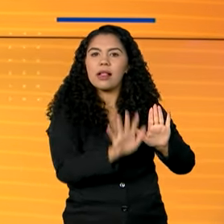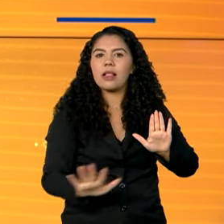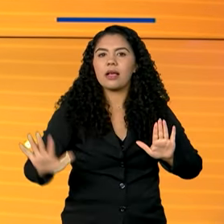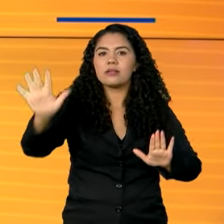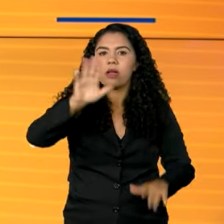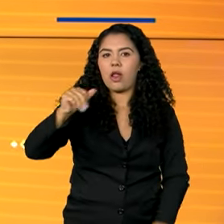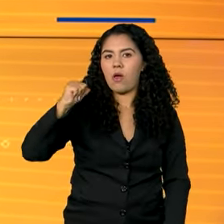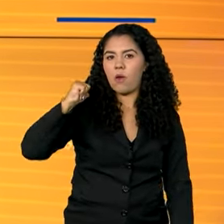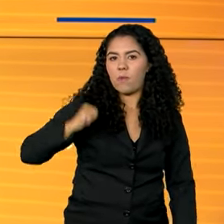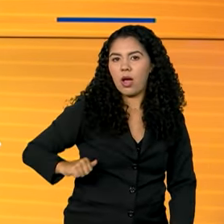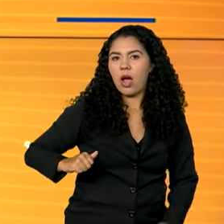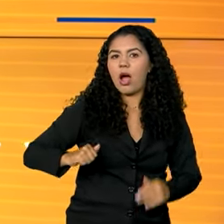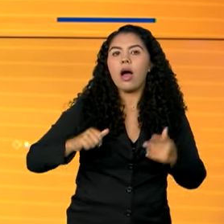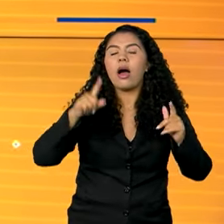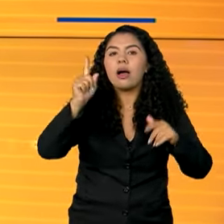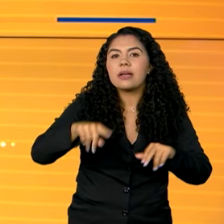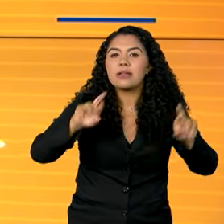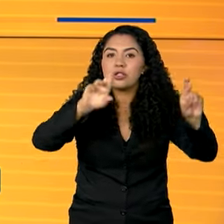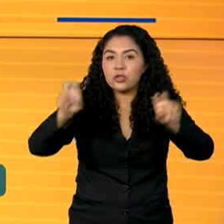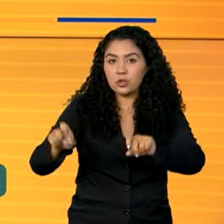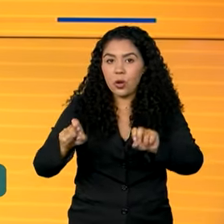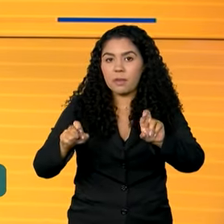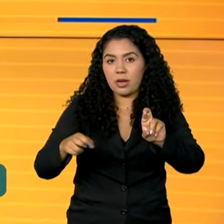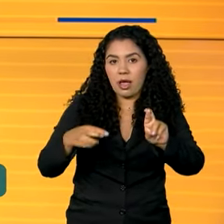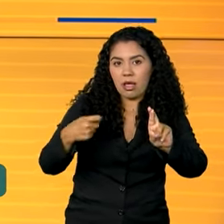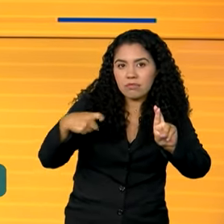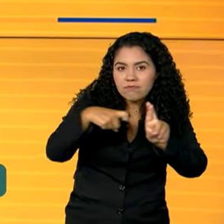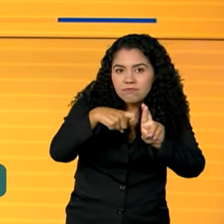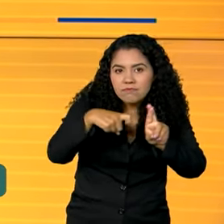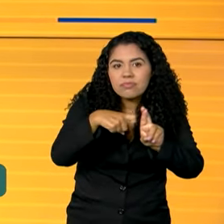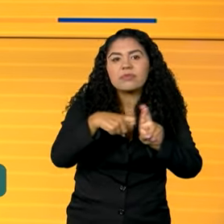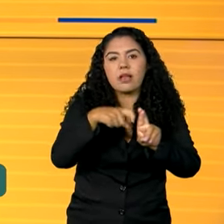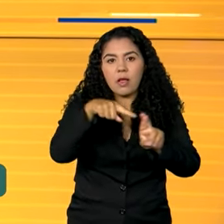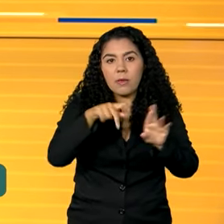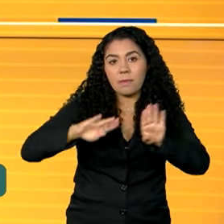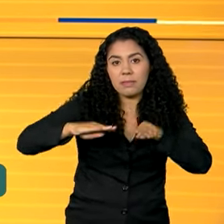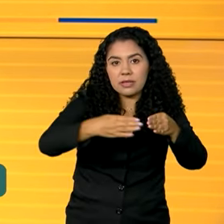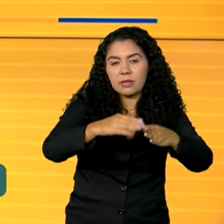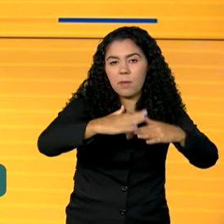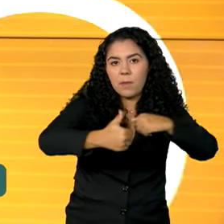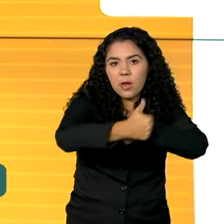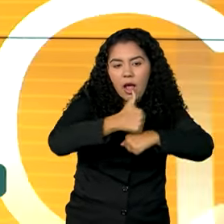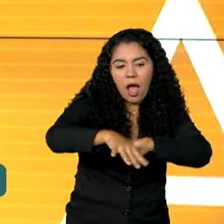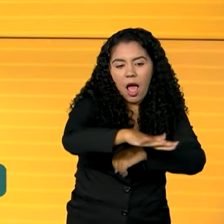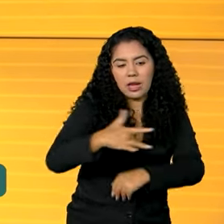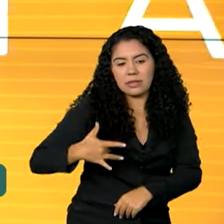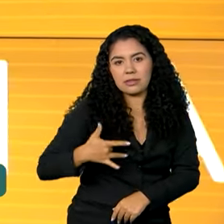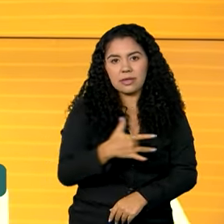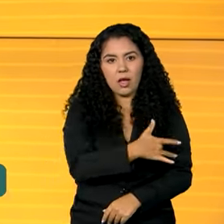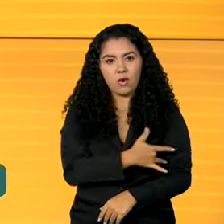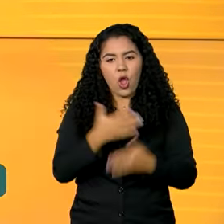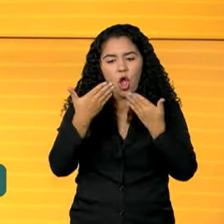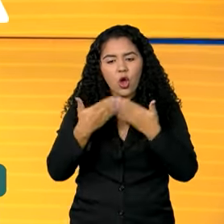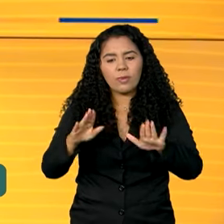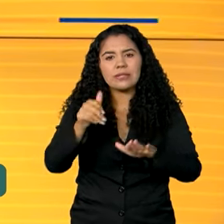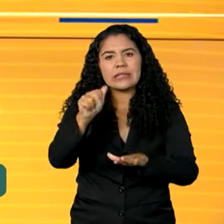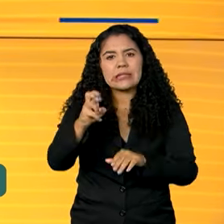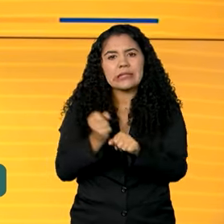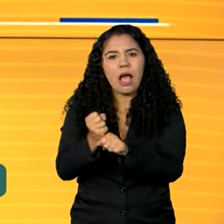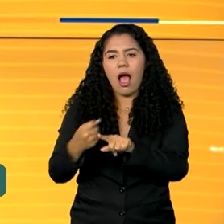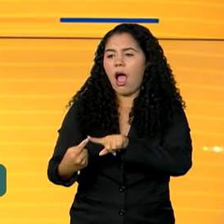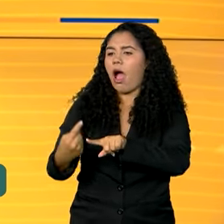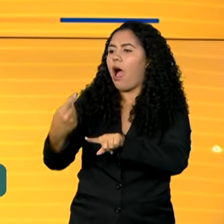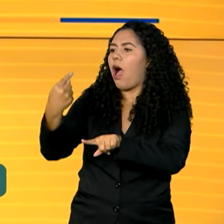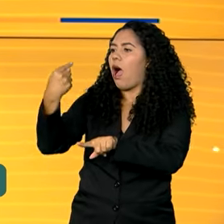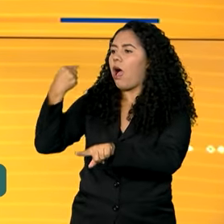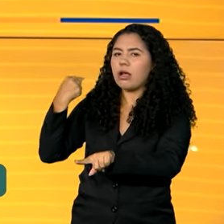em Área Profissional da Saúde, que incentiva a formação de especialistas, começou há 15 anos e, neste período, já